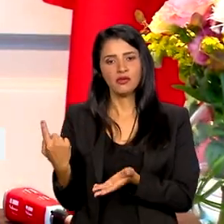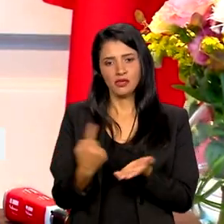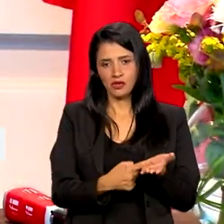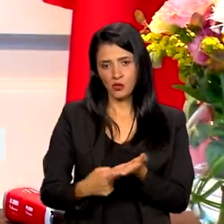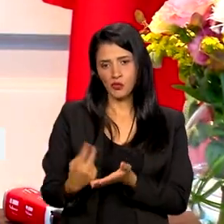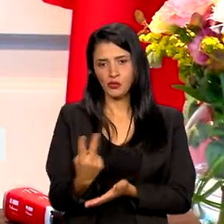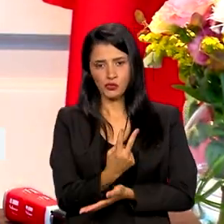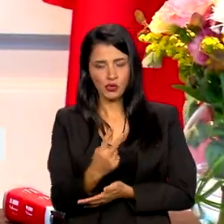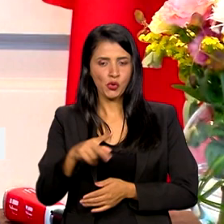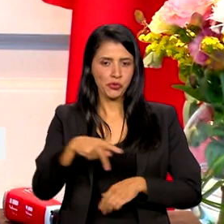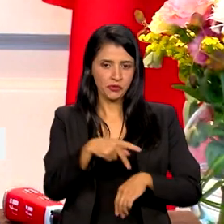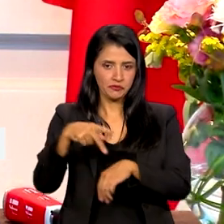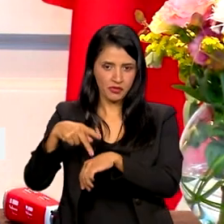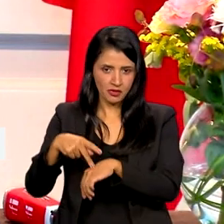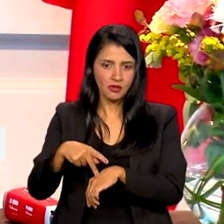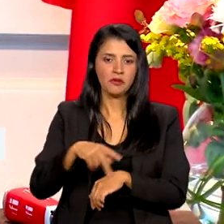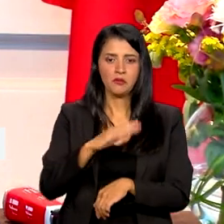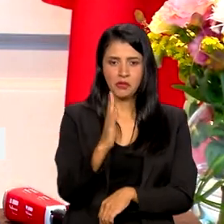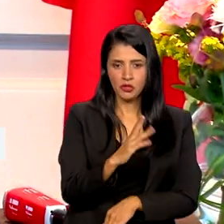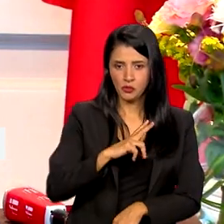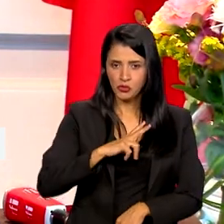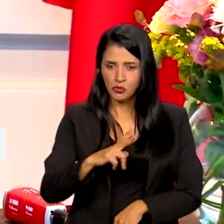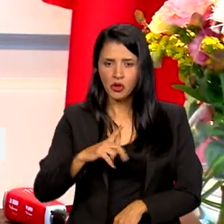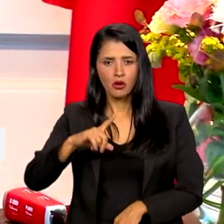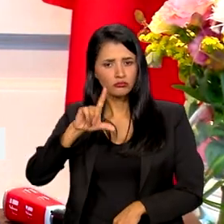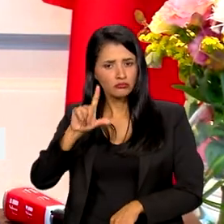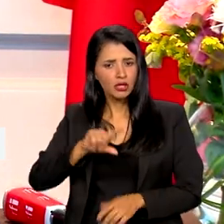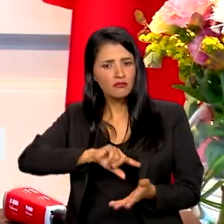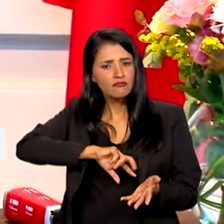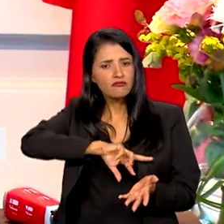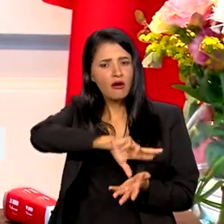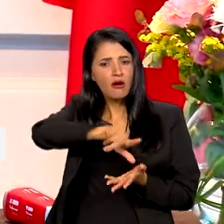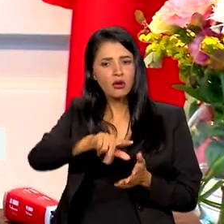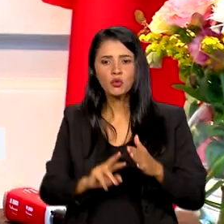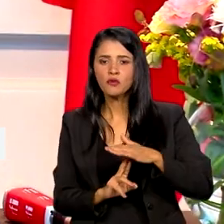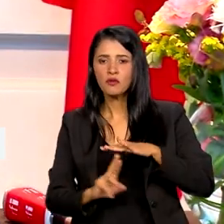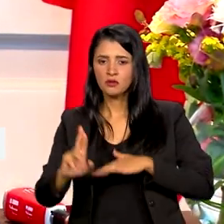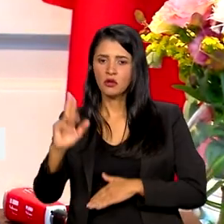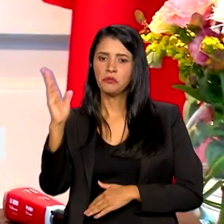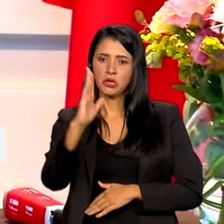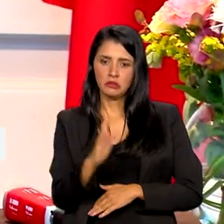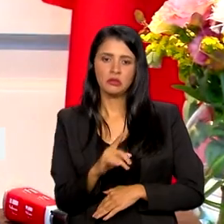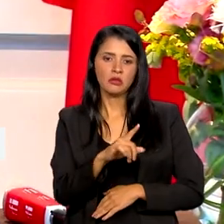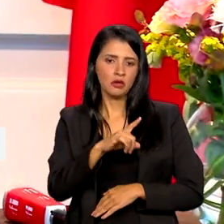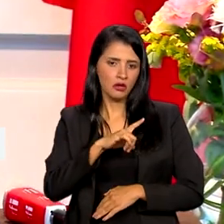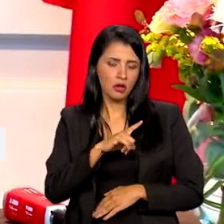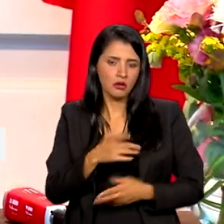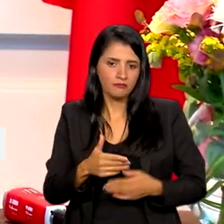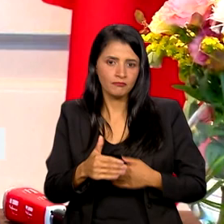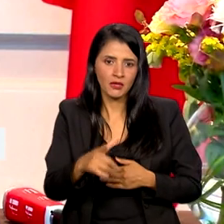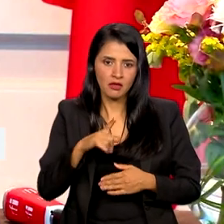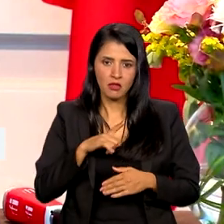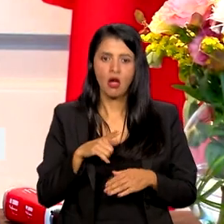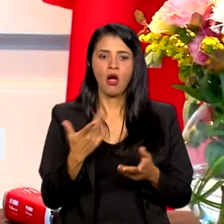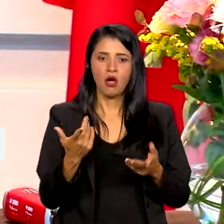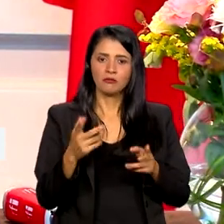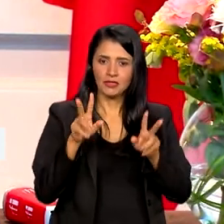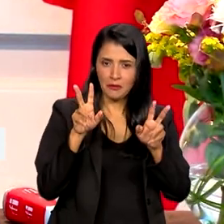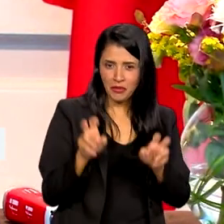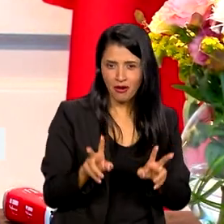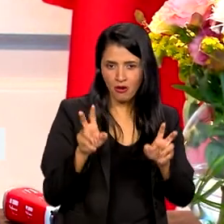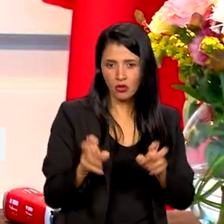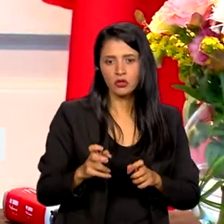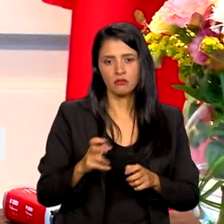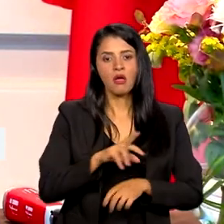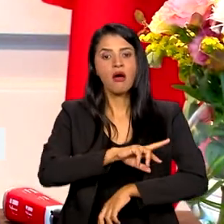visto que nós temos inúmeras universidades brasileiras que estão aí à frente da pauta racial. E foi muito